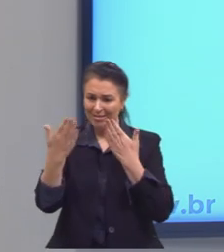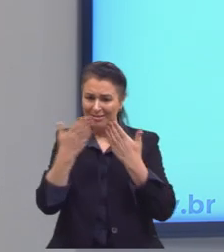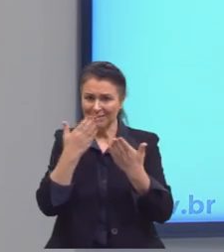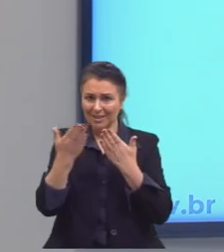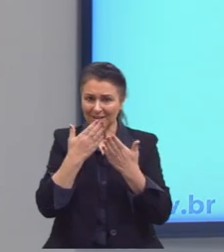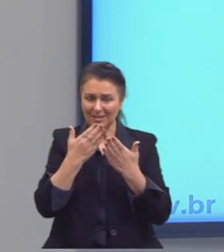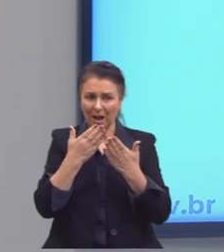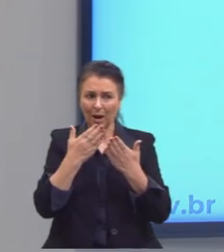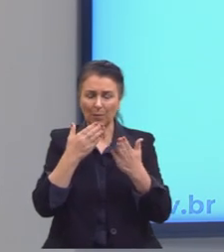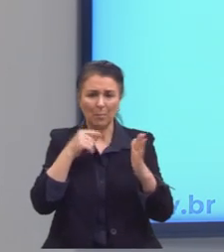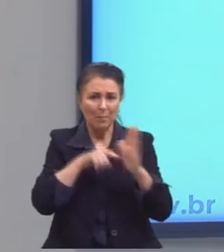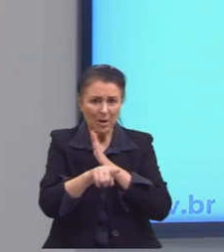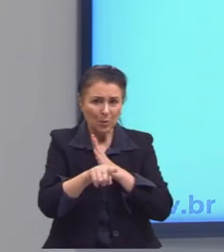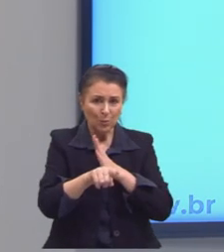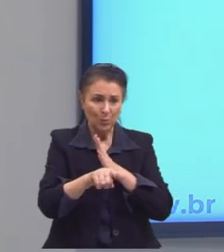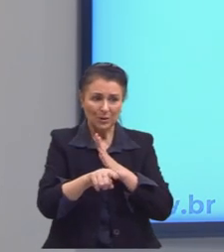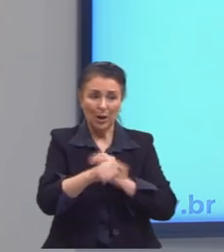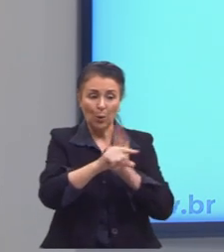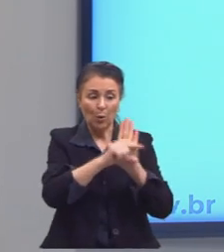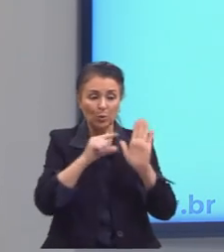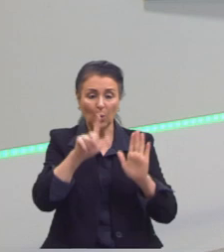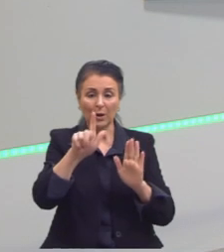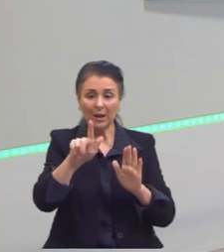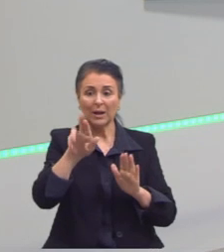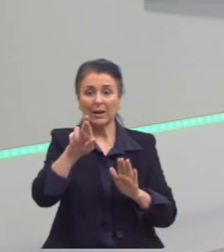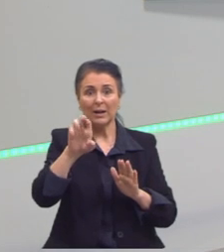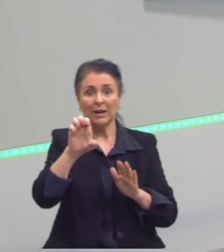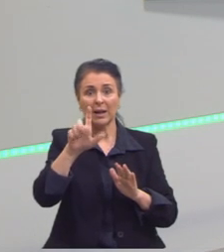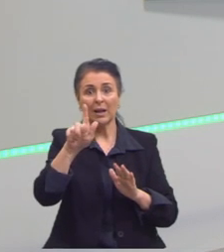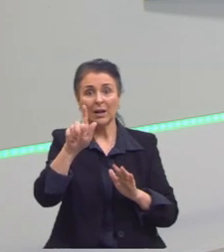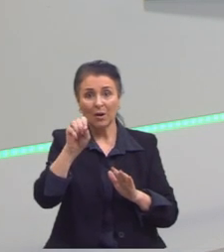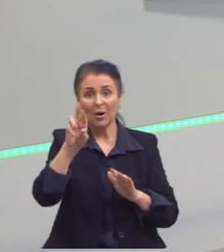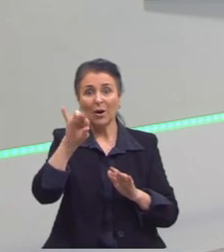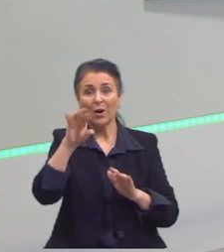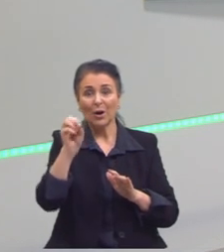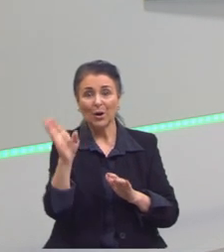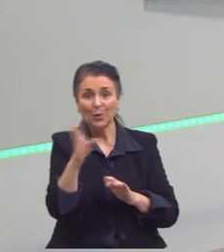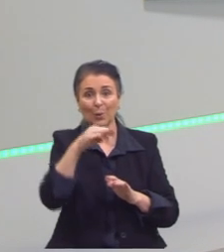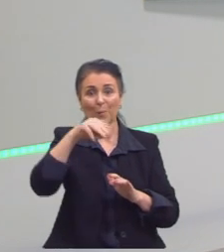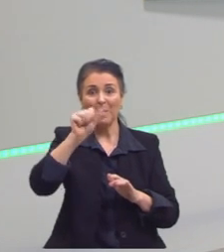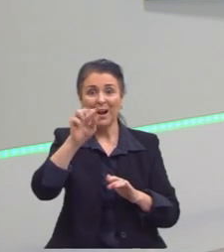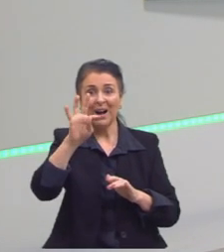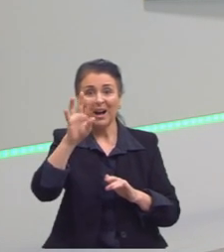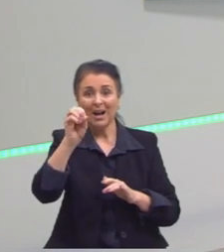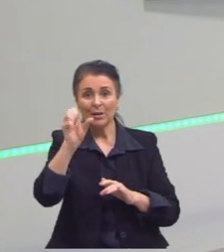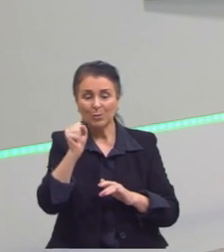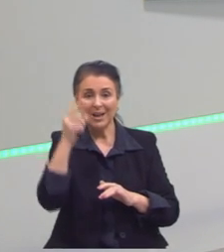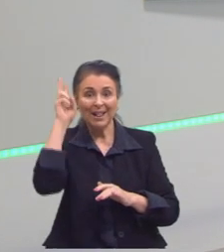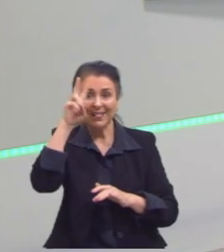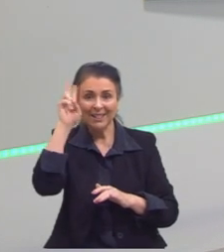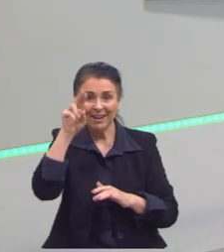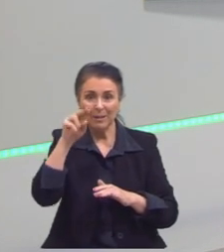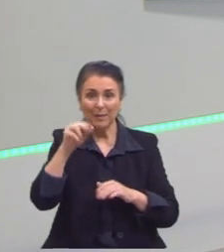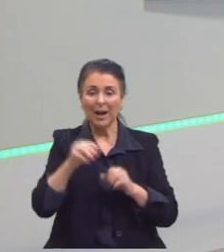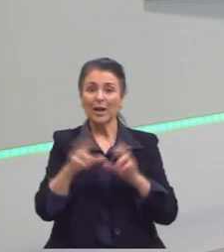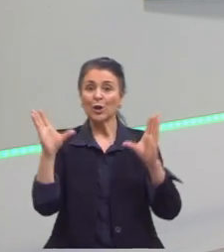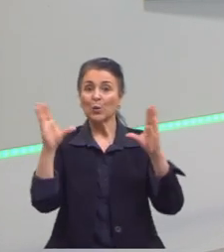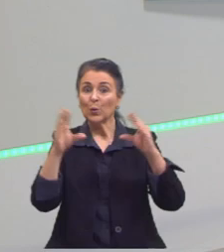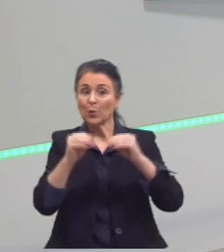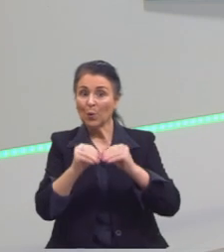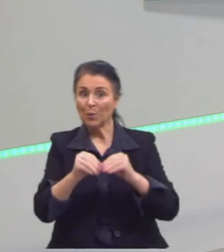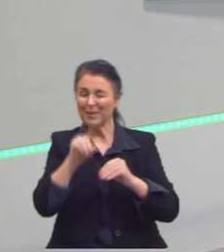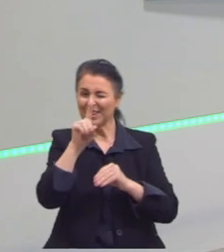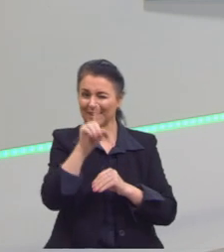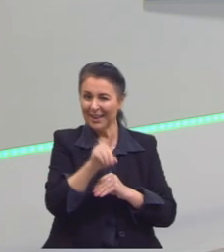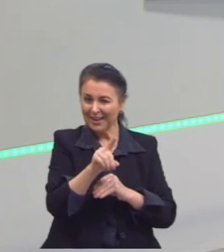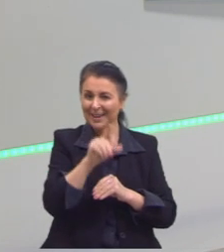questão falando sobre o Gregório de Matos, a gente tem que lembrar que o apelido dele era Boca do Inferno e que ele